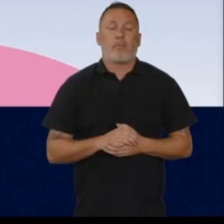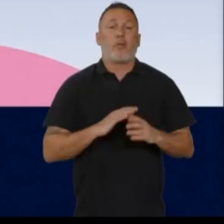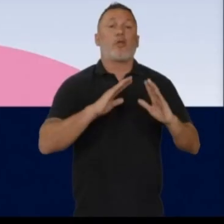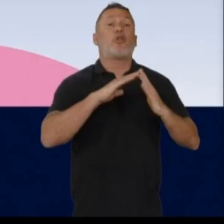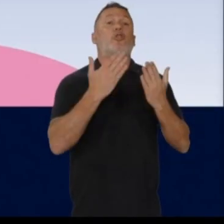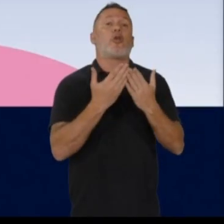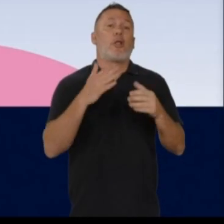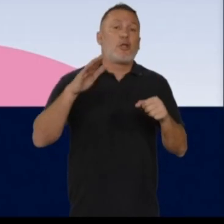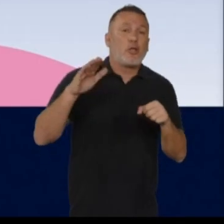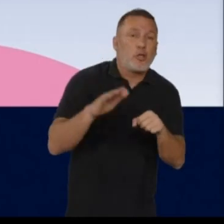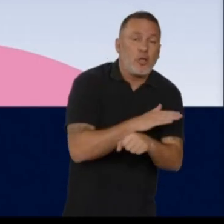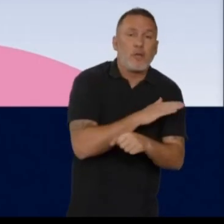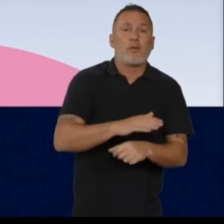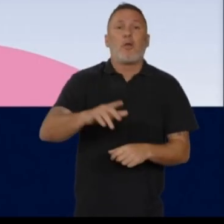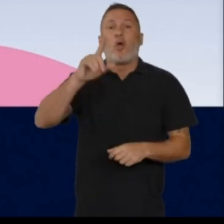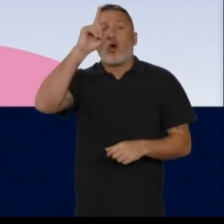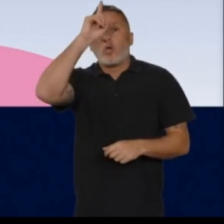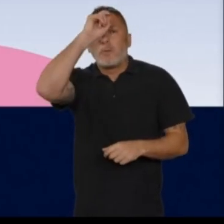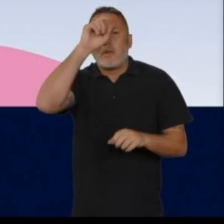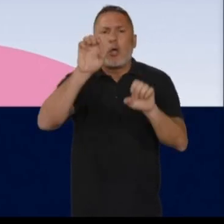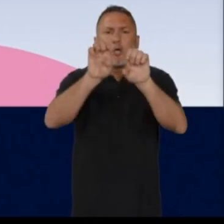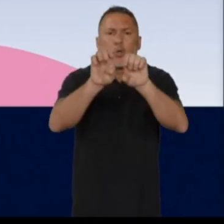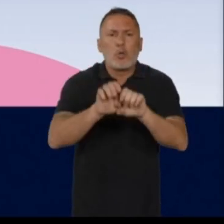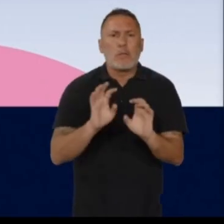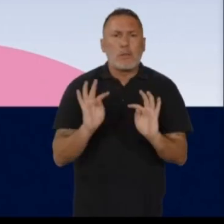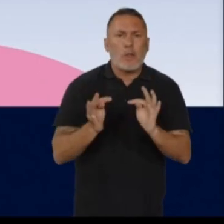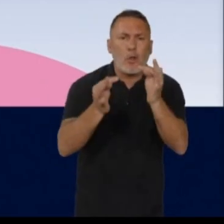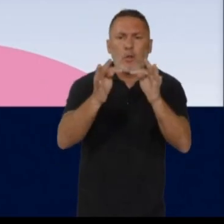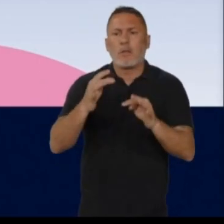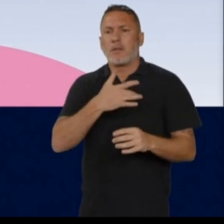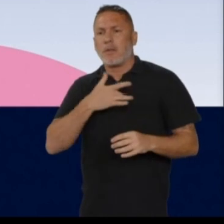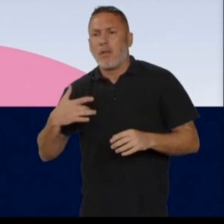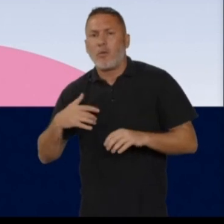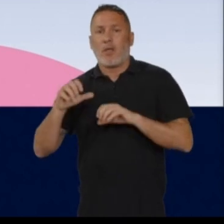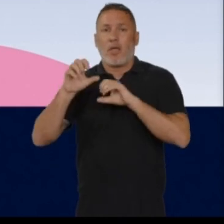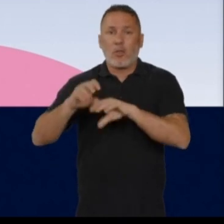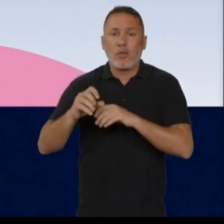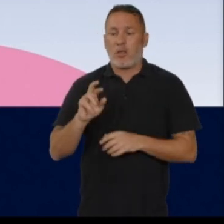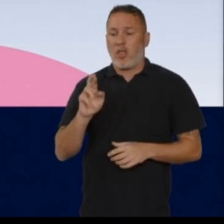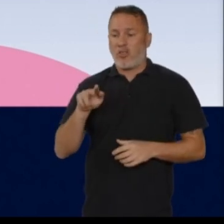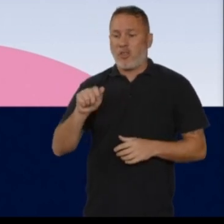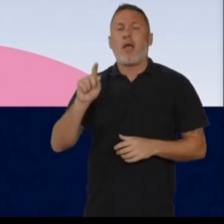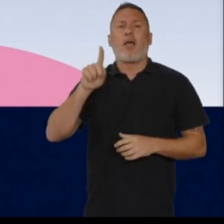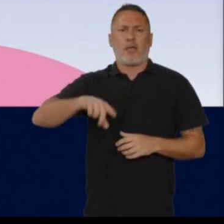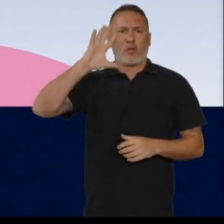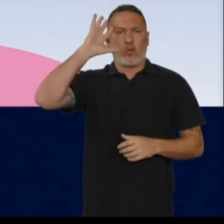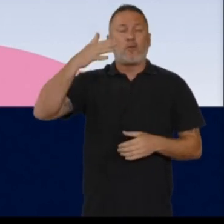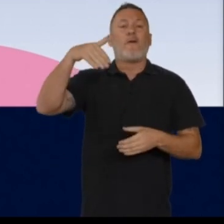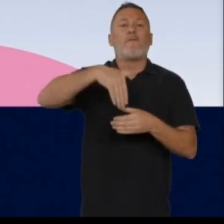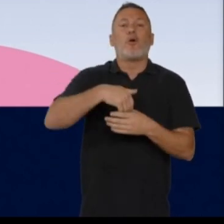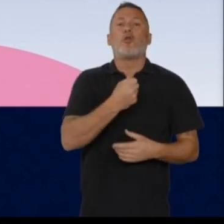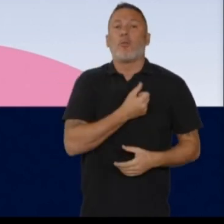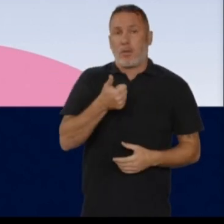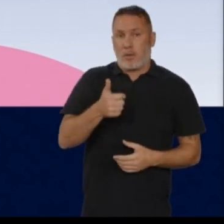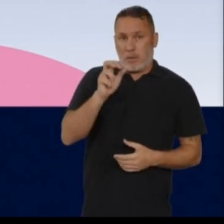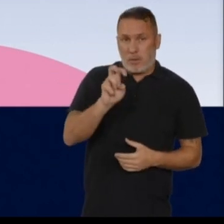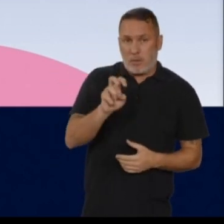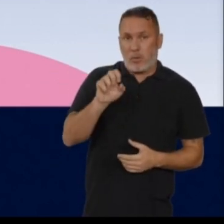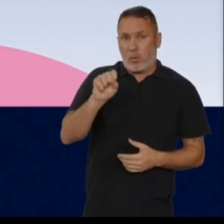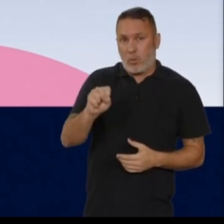Por uma escola cheia e hospitais estruturados, saúde e educação, regime é a solução. Vote